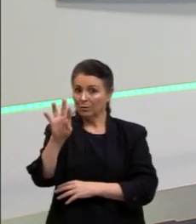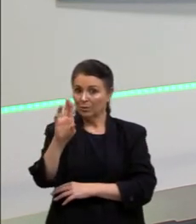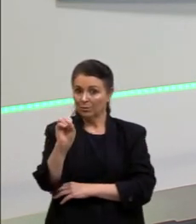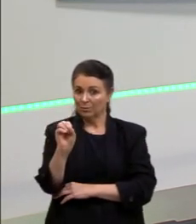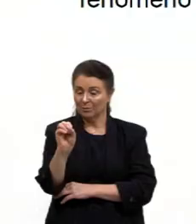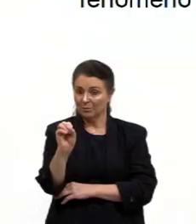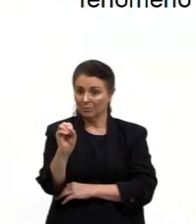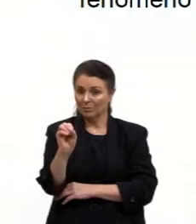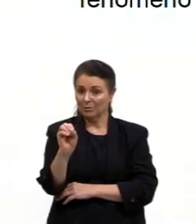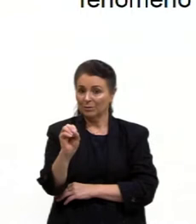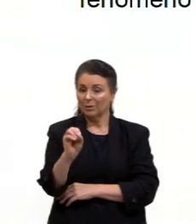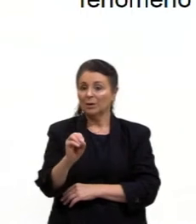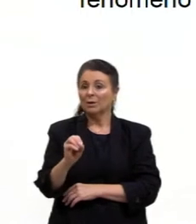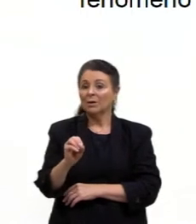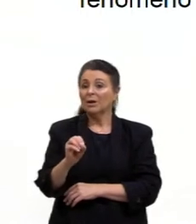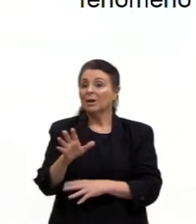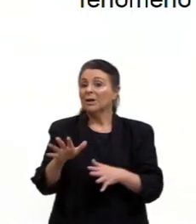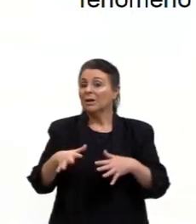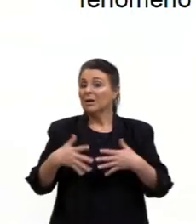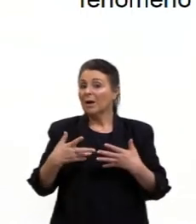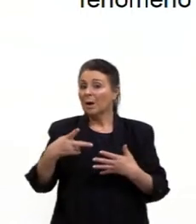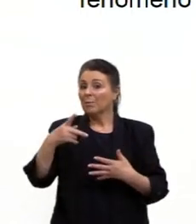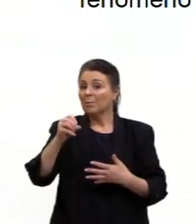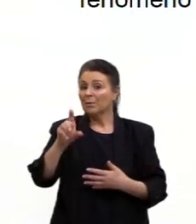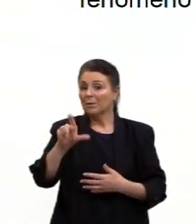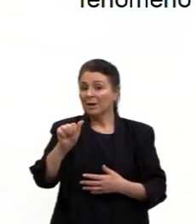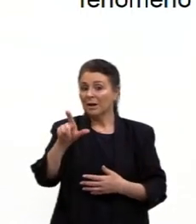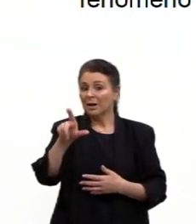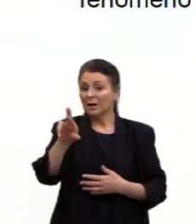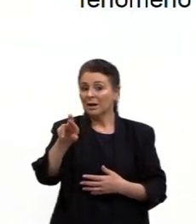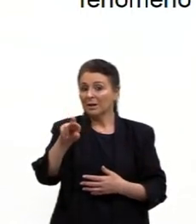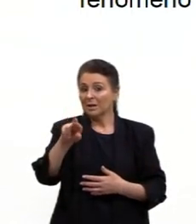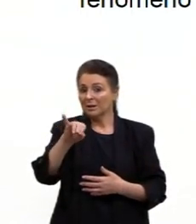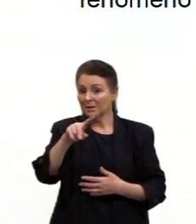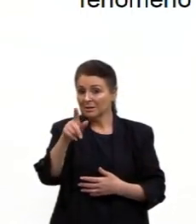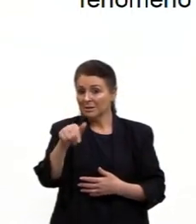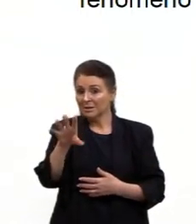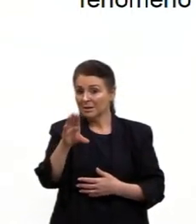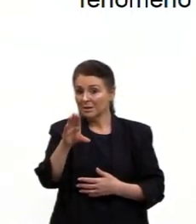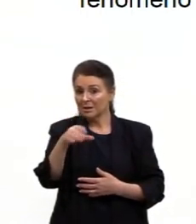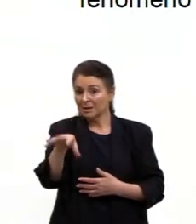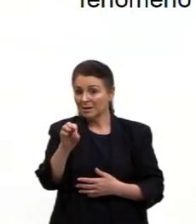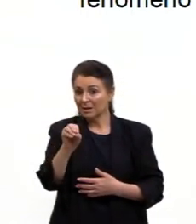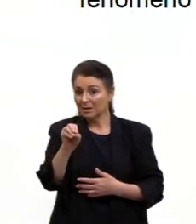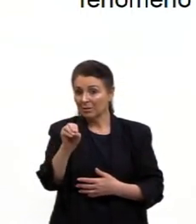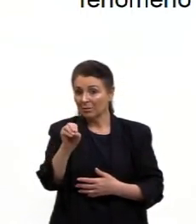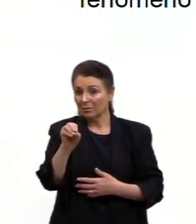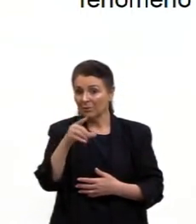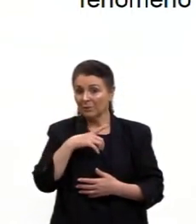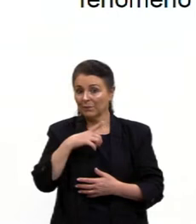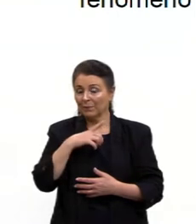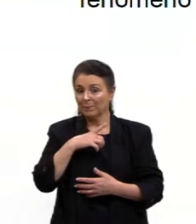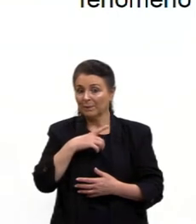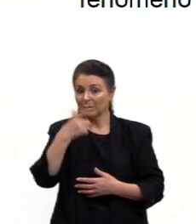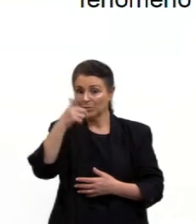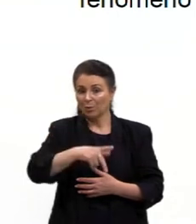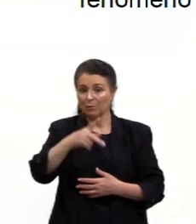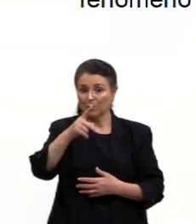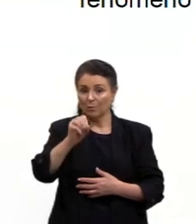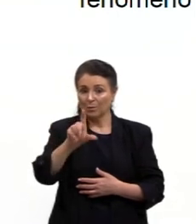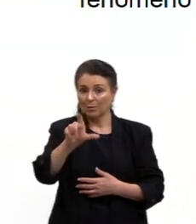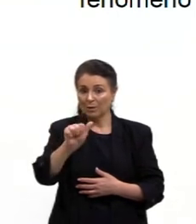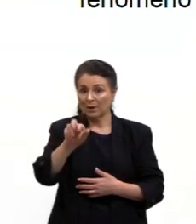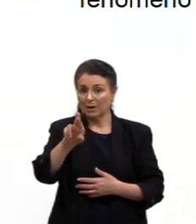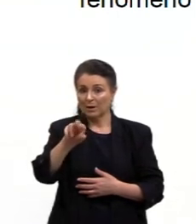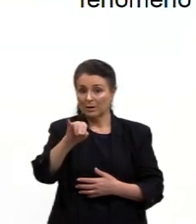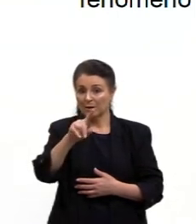E a nossa última opção, polarização. Aí, pessoal, a gente vai falar de polarização agora, que